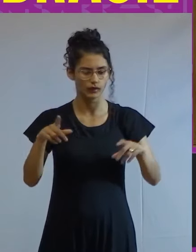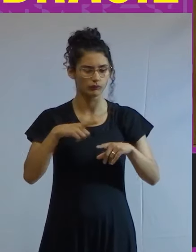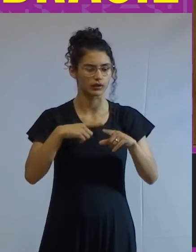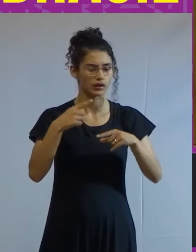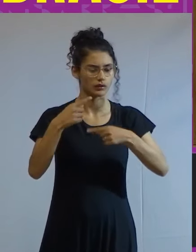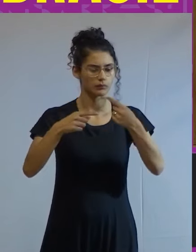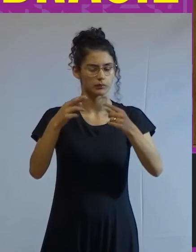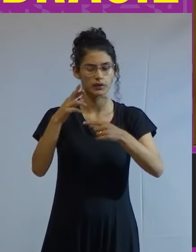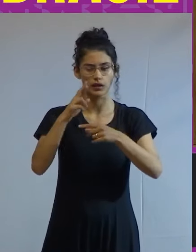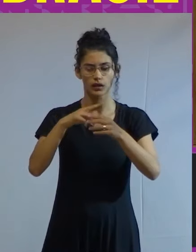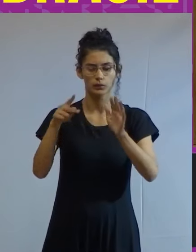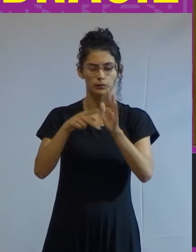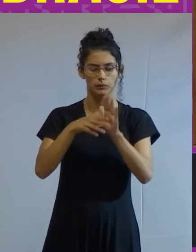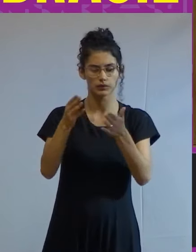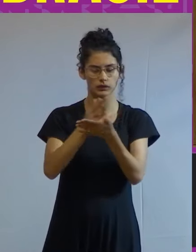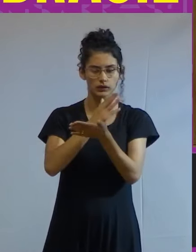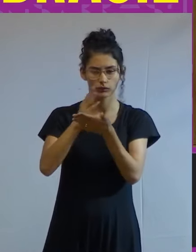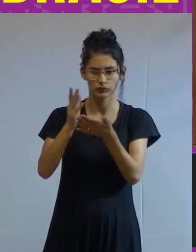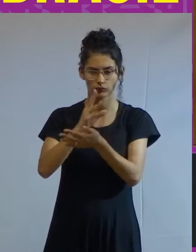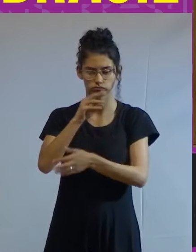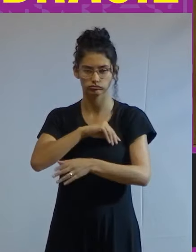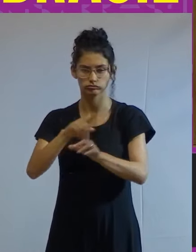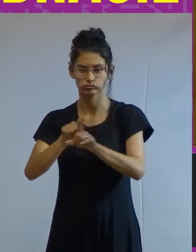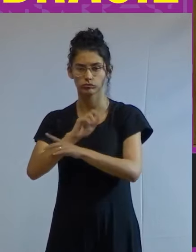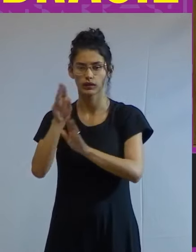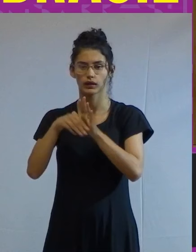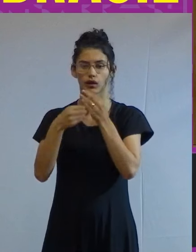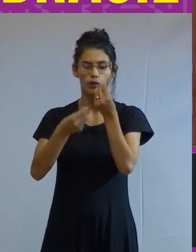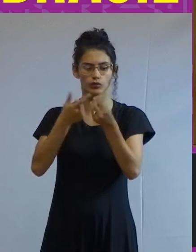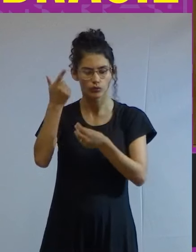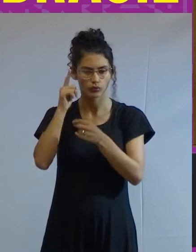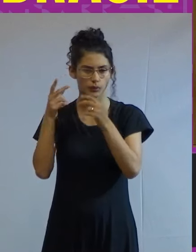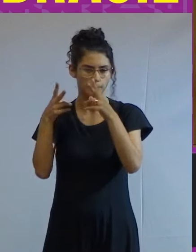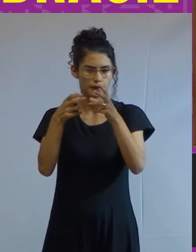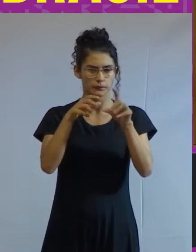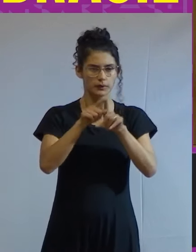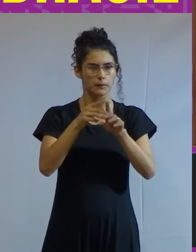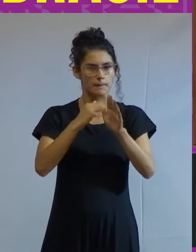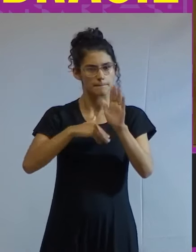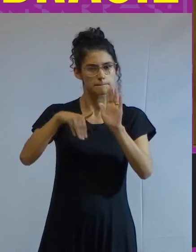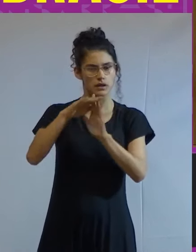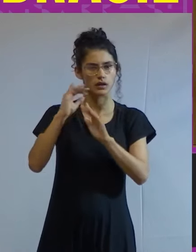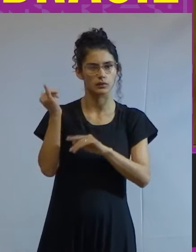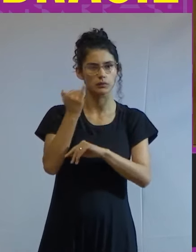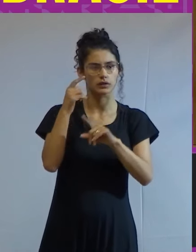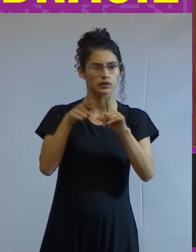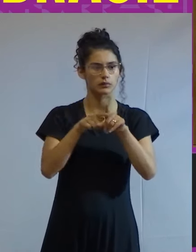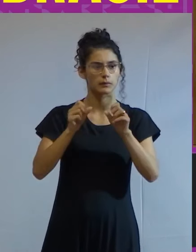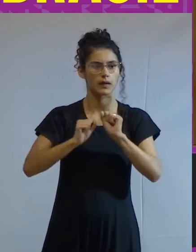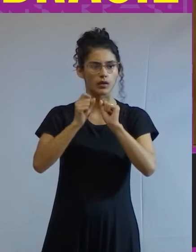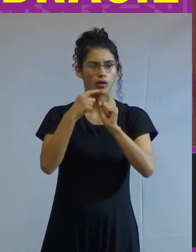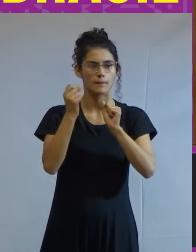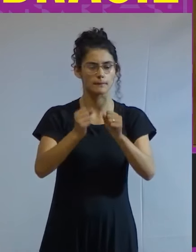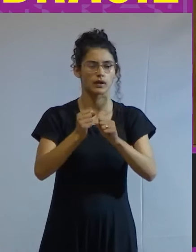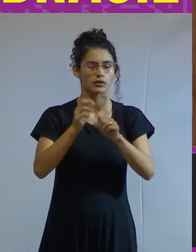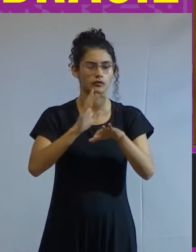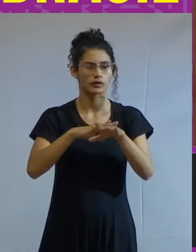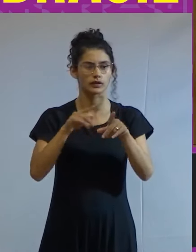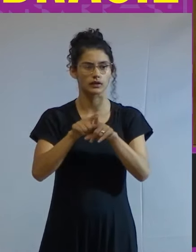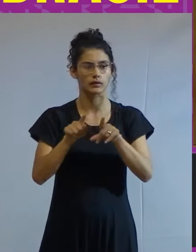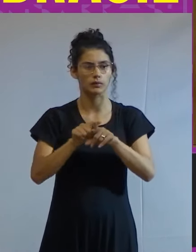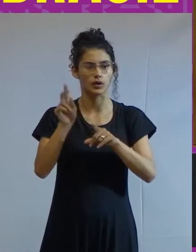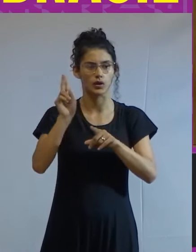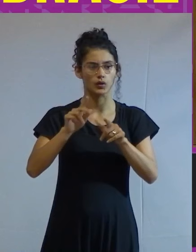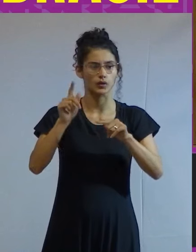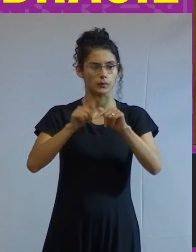correlato ao da distribuição de renda e, até onde consigo ver, da maior importância para que possamos atinar com